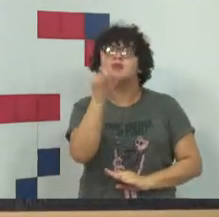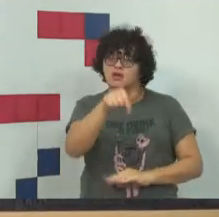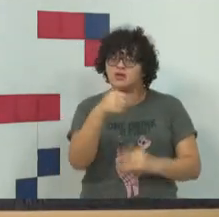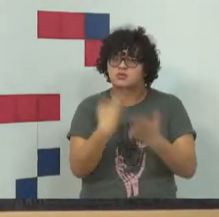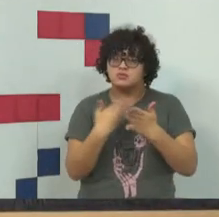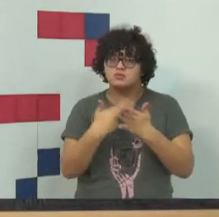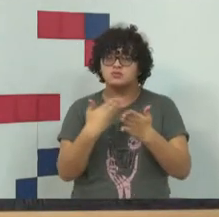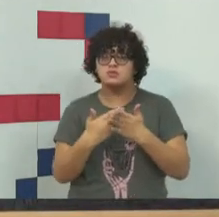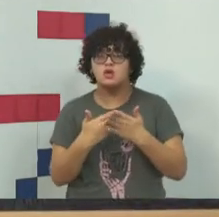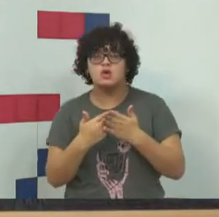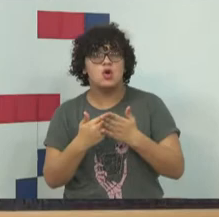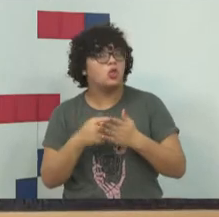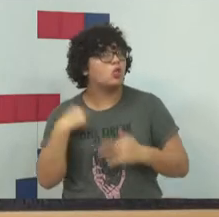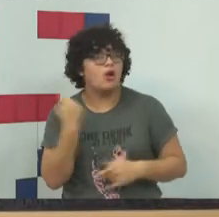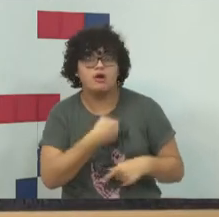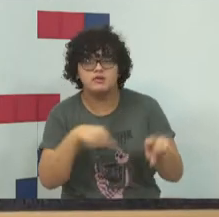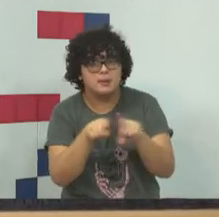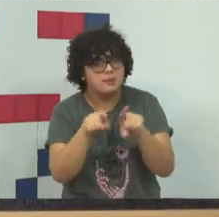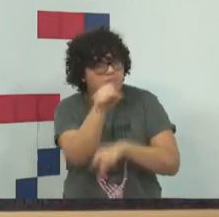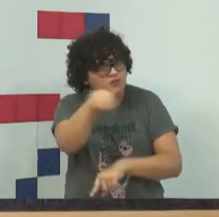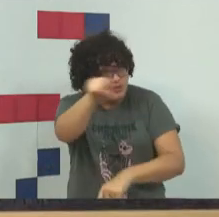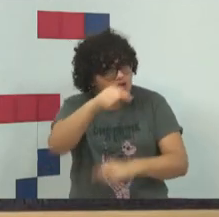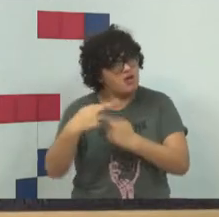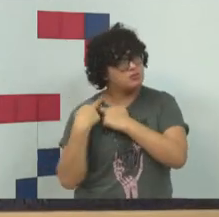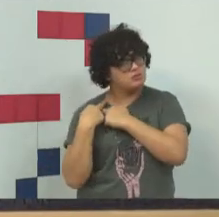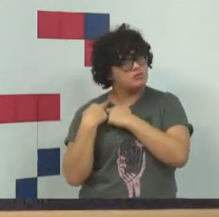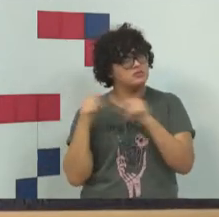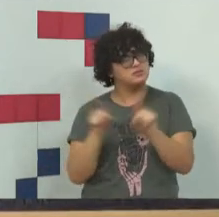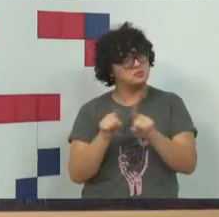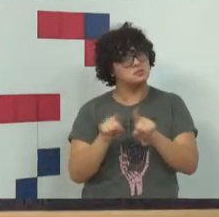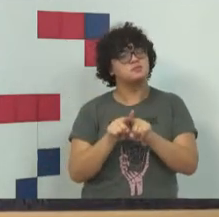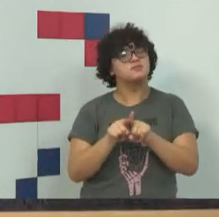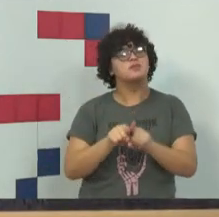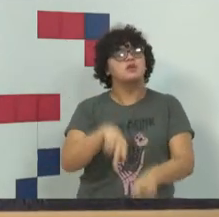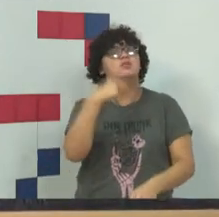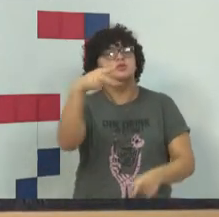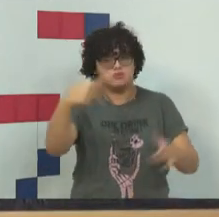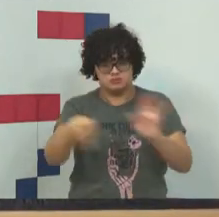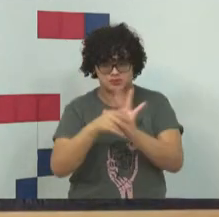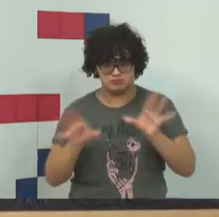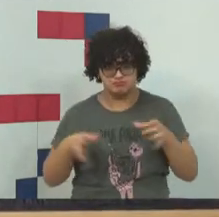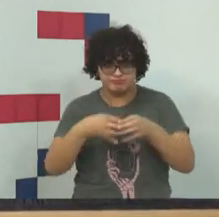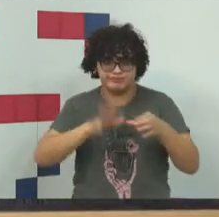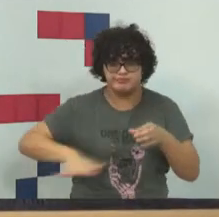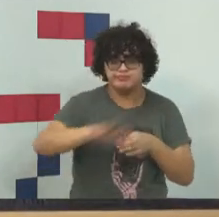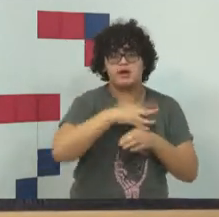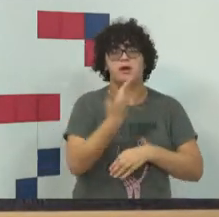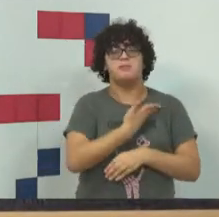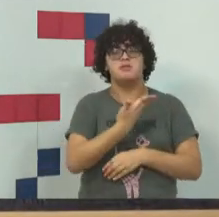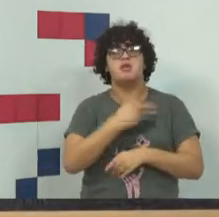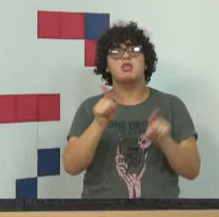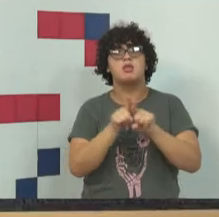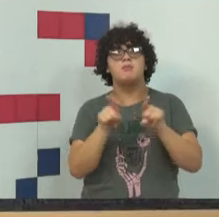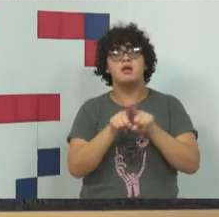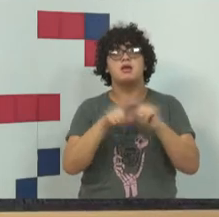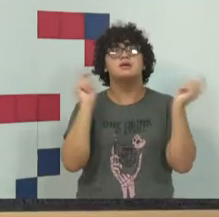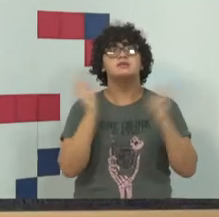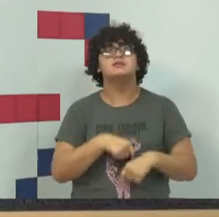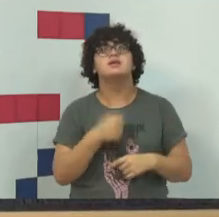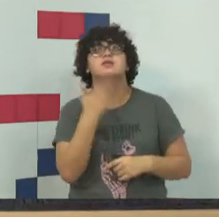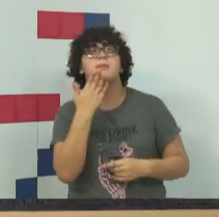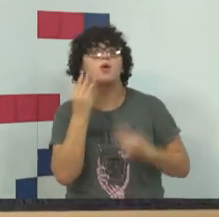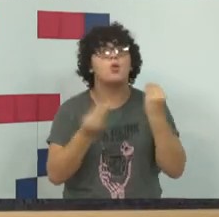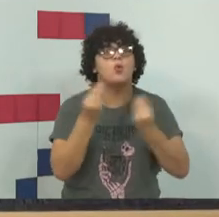vocês também têm essa responsabilidade. O seu círculo de amizade se expõe, eles vão